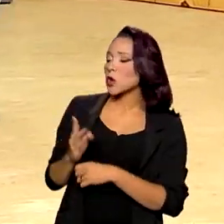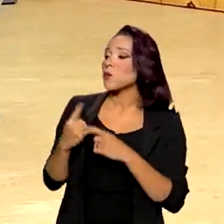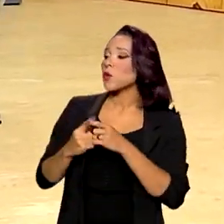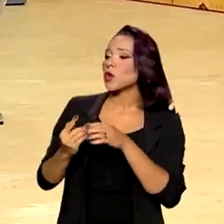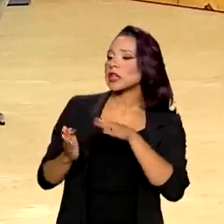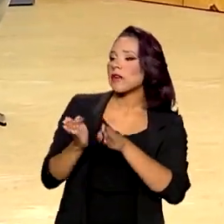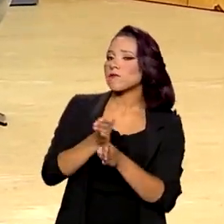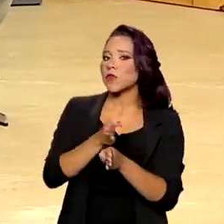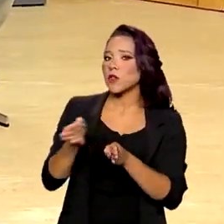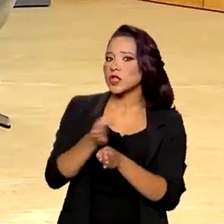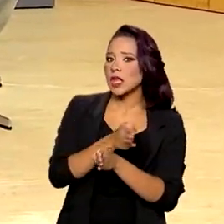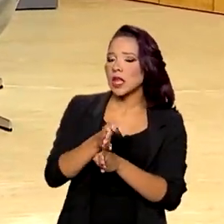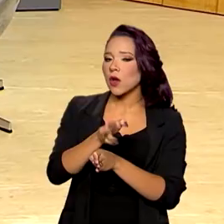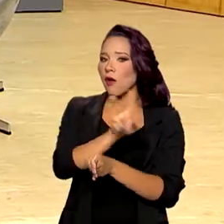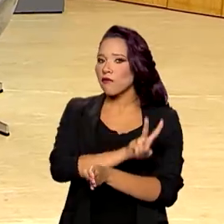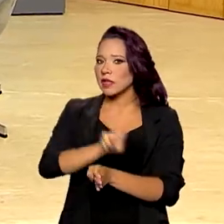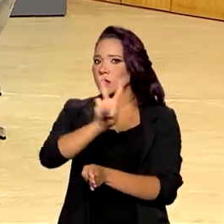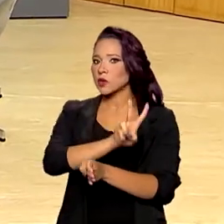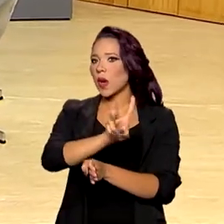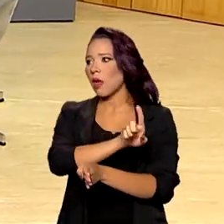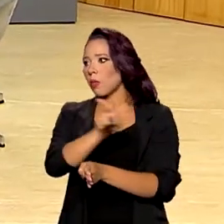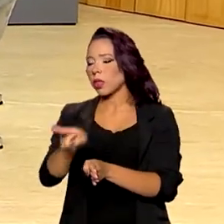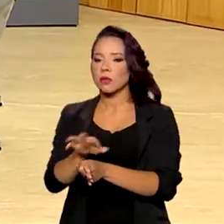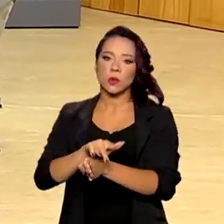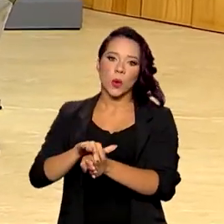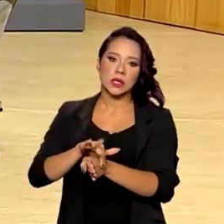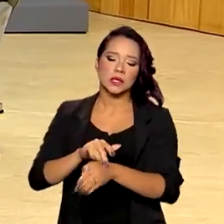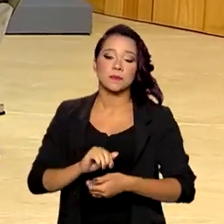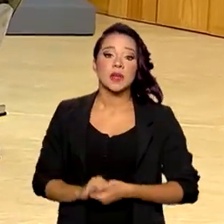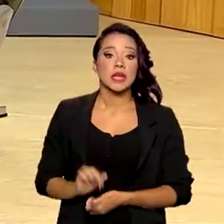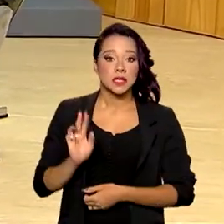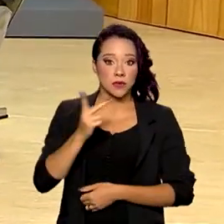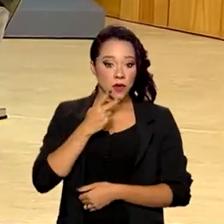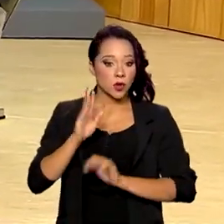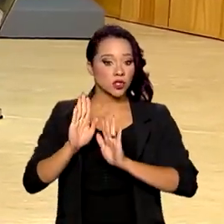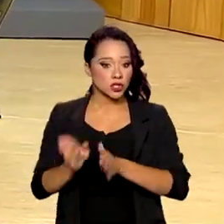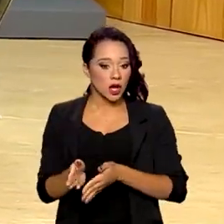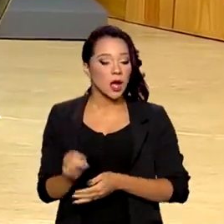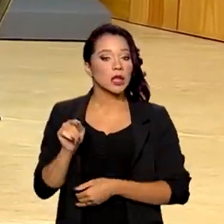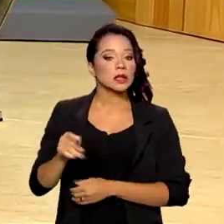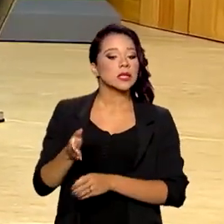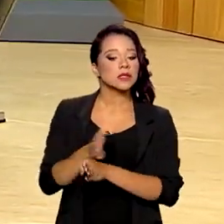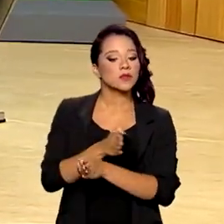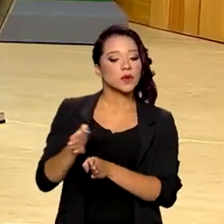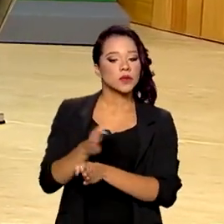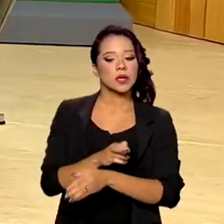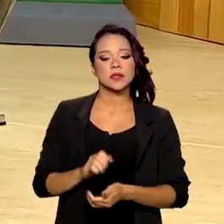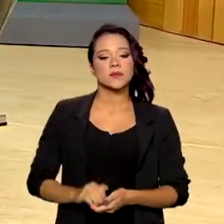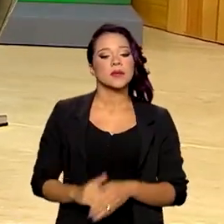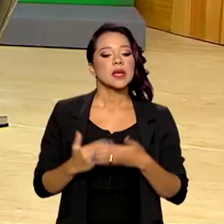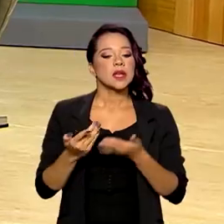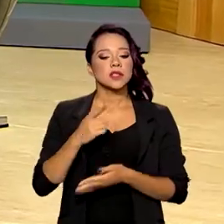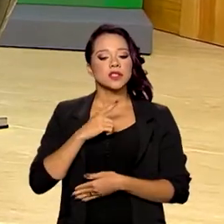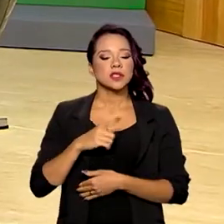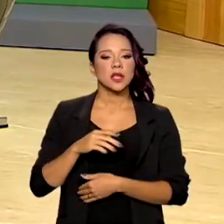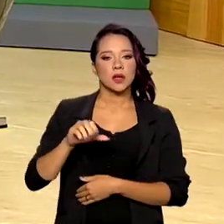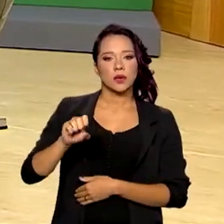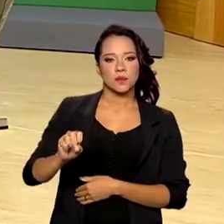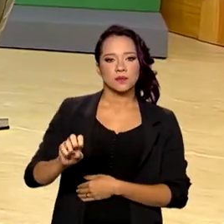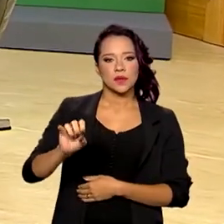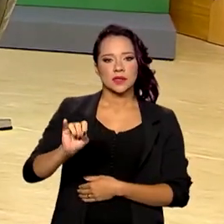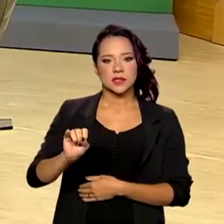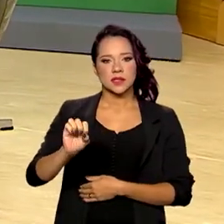fronteira ali com a Venezuela. O senhor falou dessa ação específica em relação às fronteiras e a gente tem o CIEVES